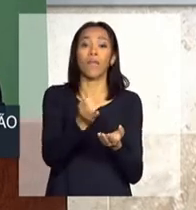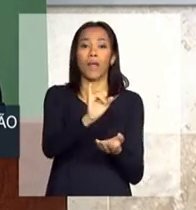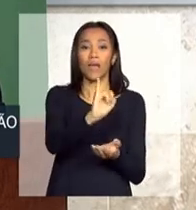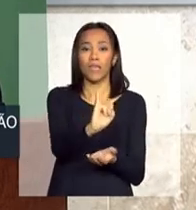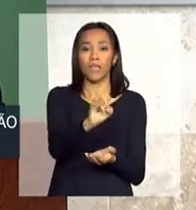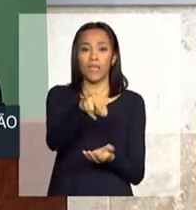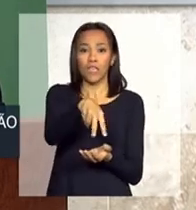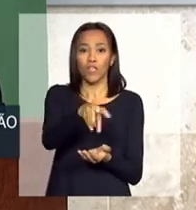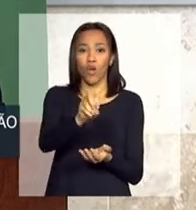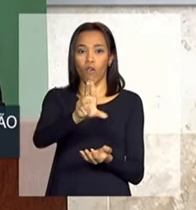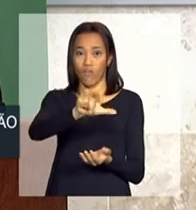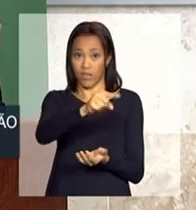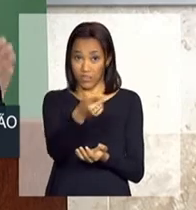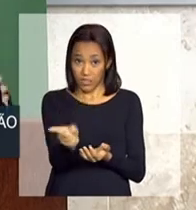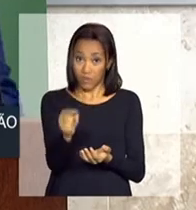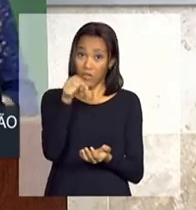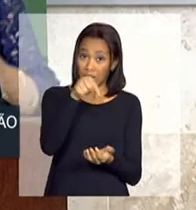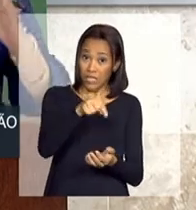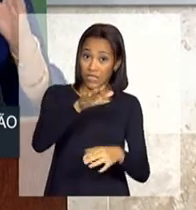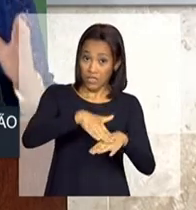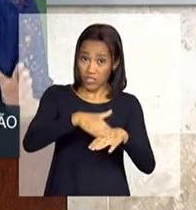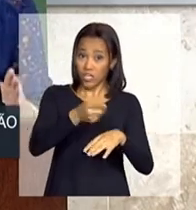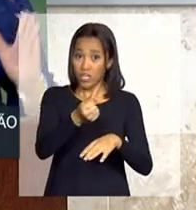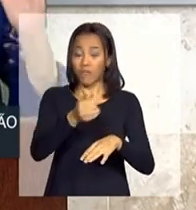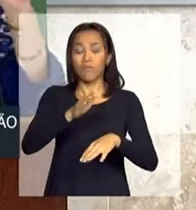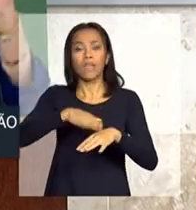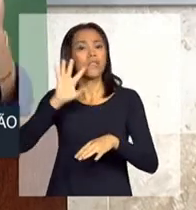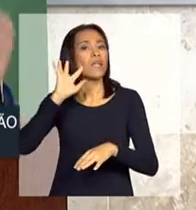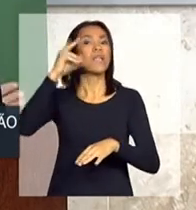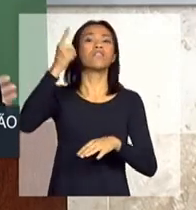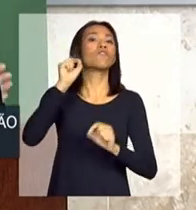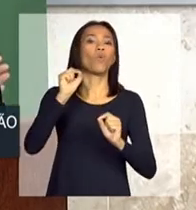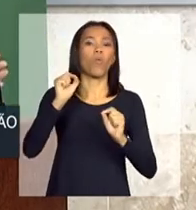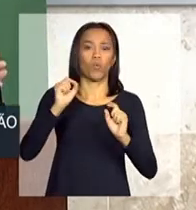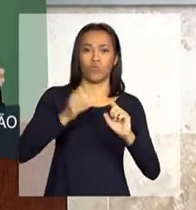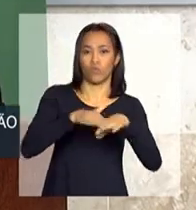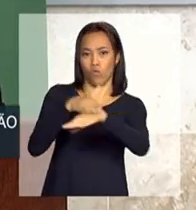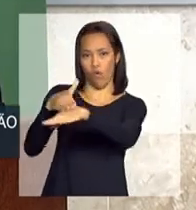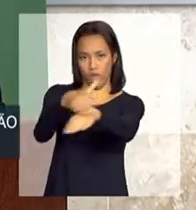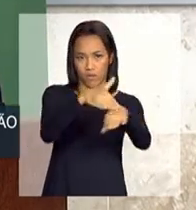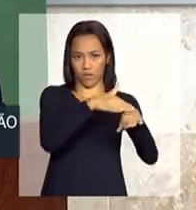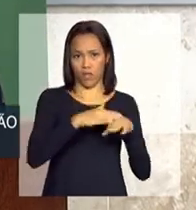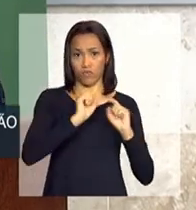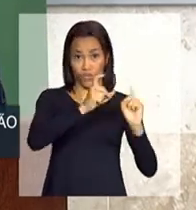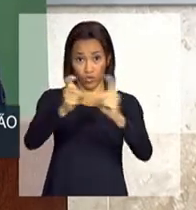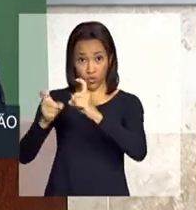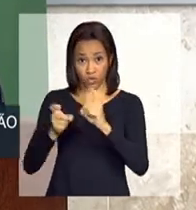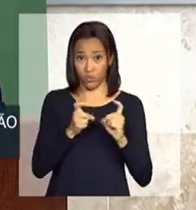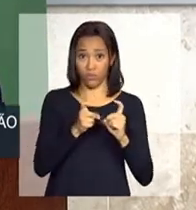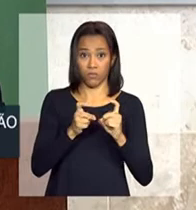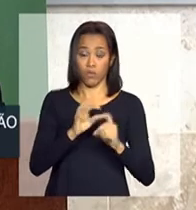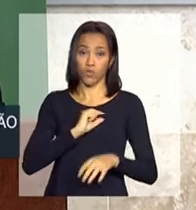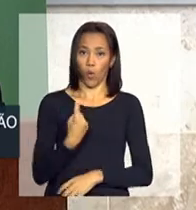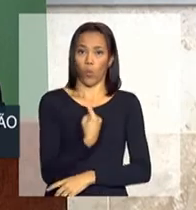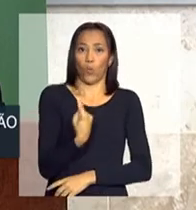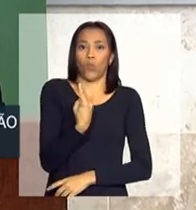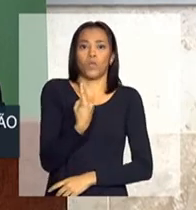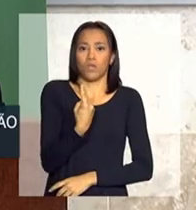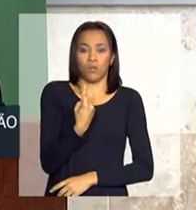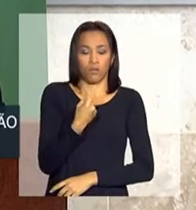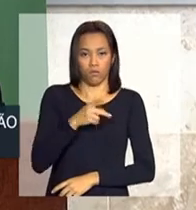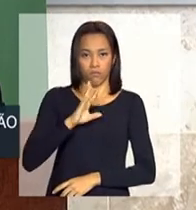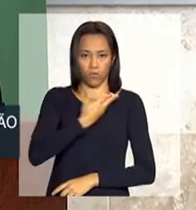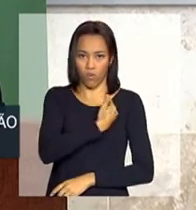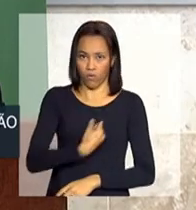é algo a ser decidido de forma compartilhada. E essa é uma questão, para mim,